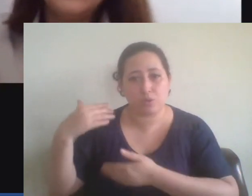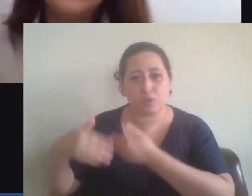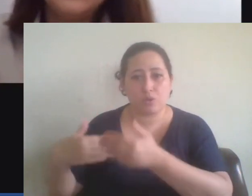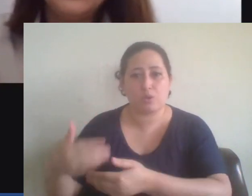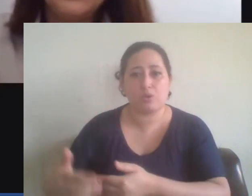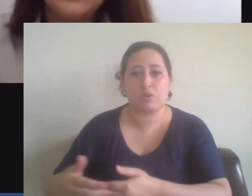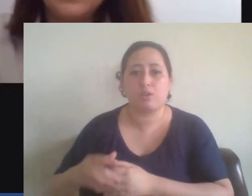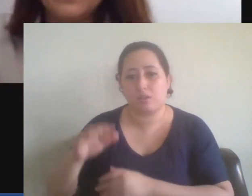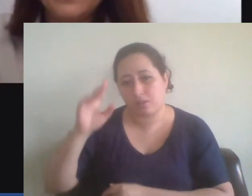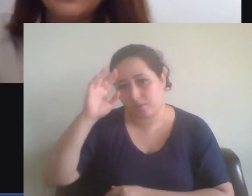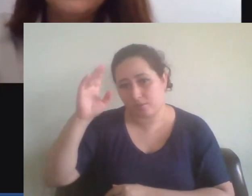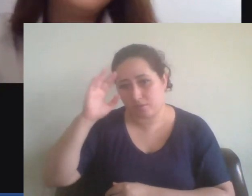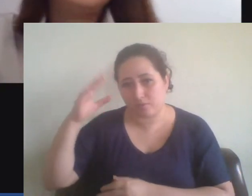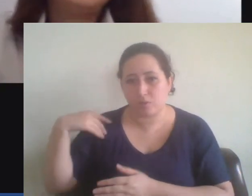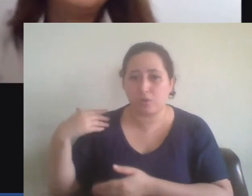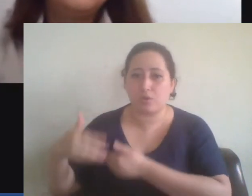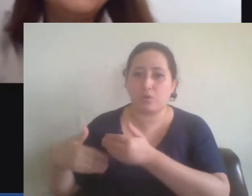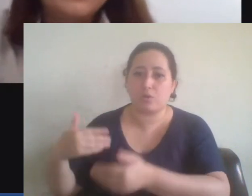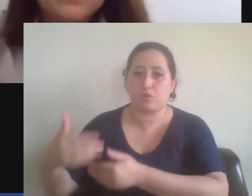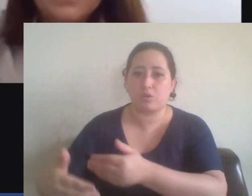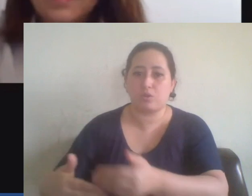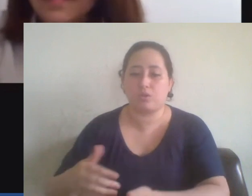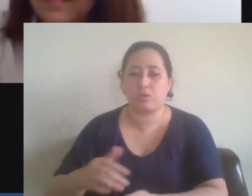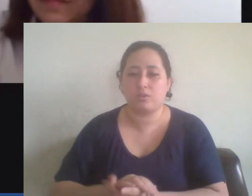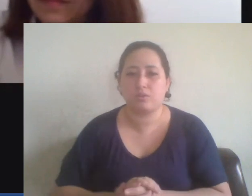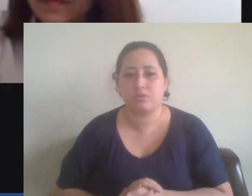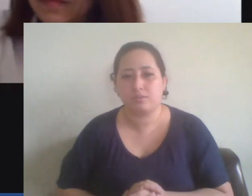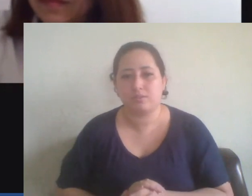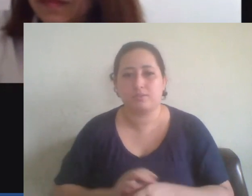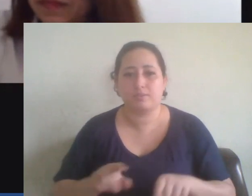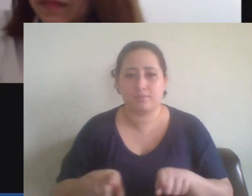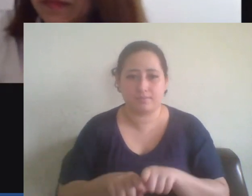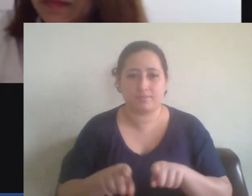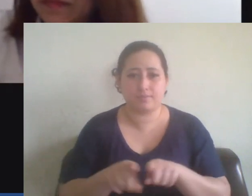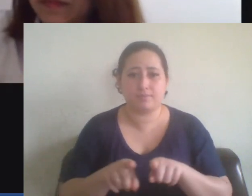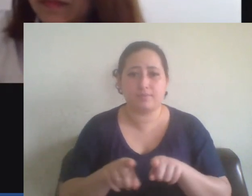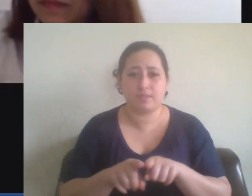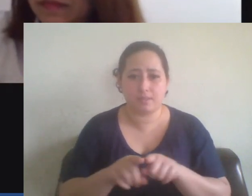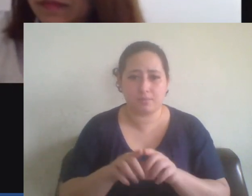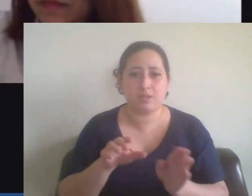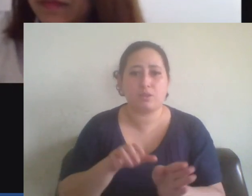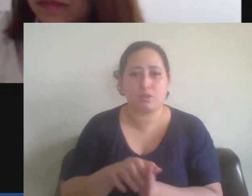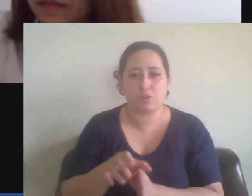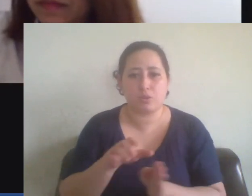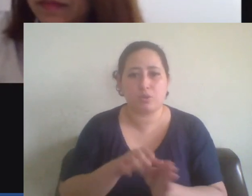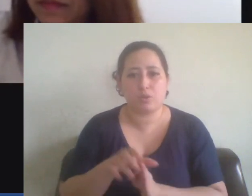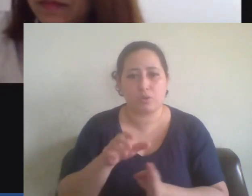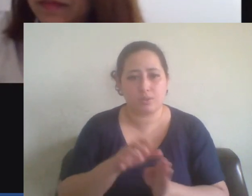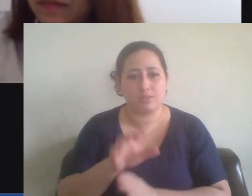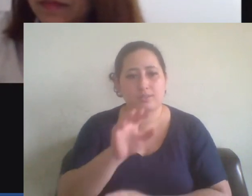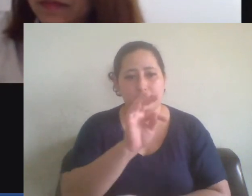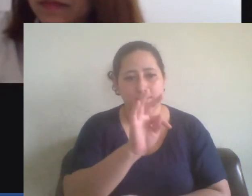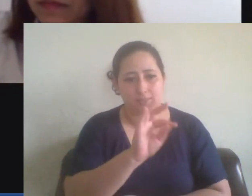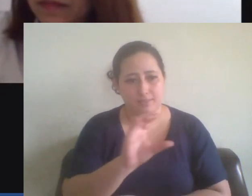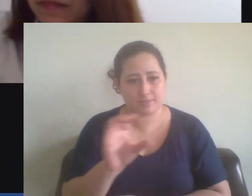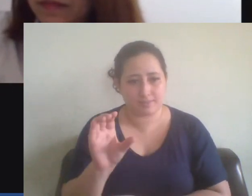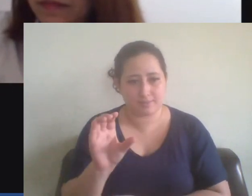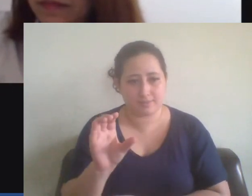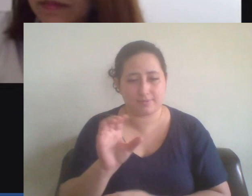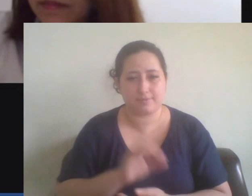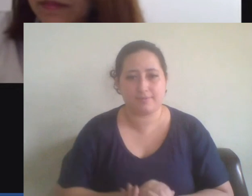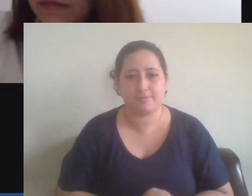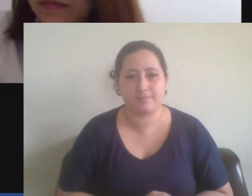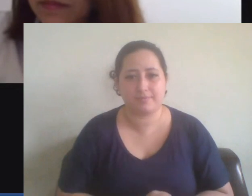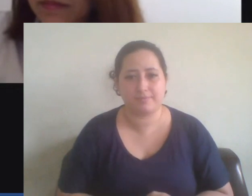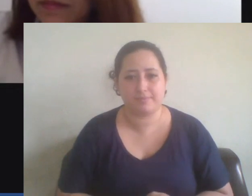dessa trajetória dos direitos humanos, e também estarei com a orientação do TCC. Eu